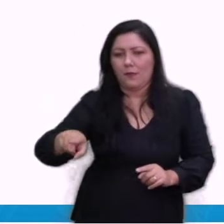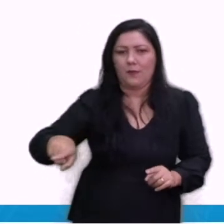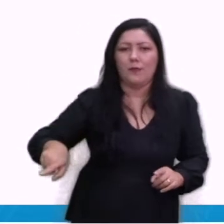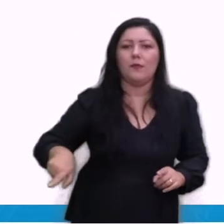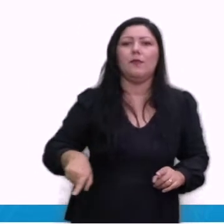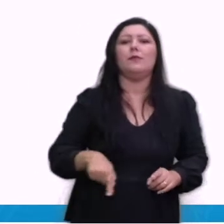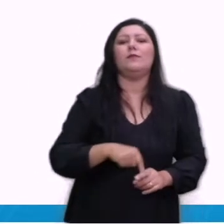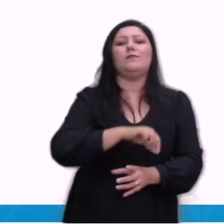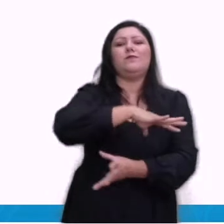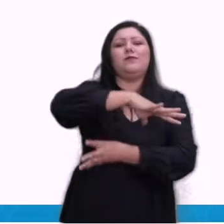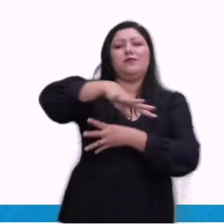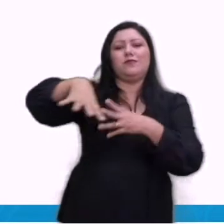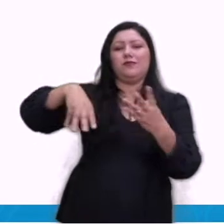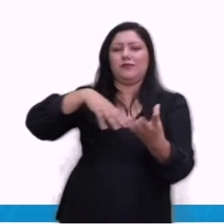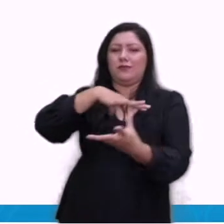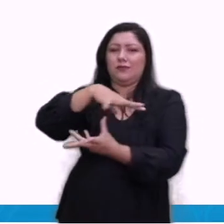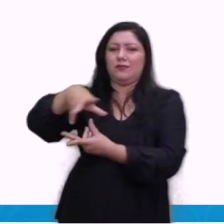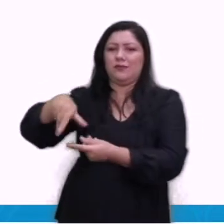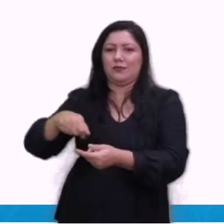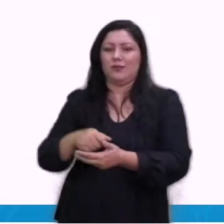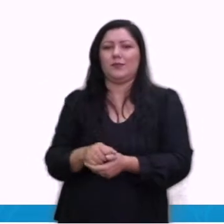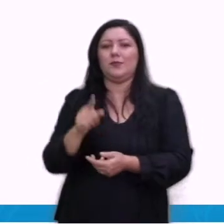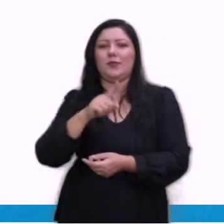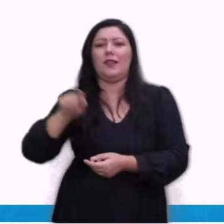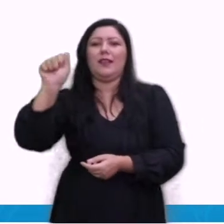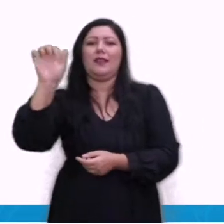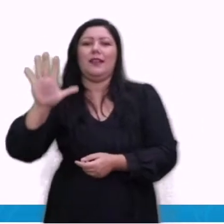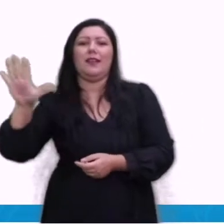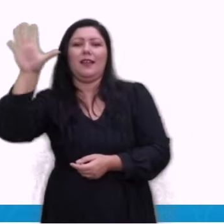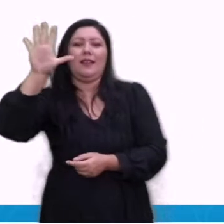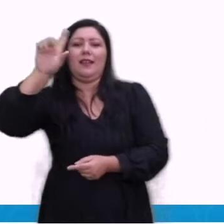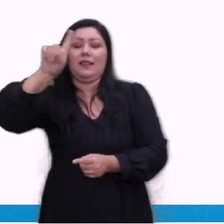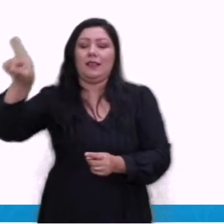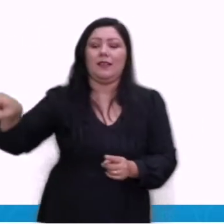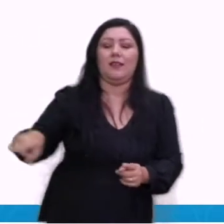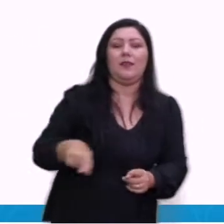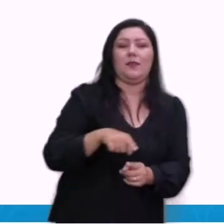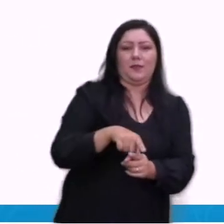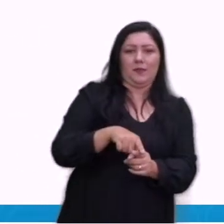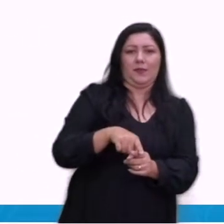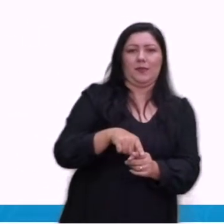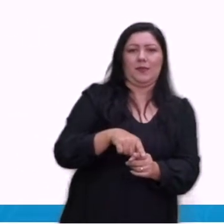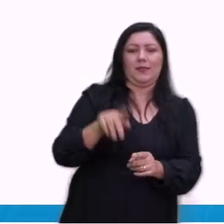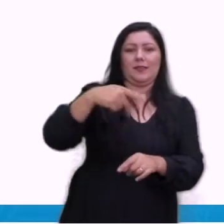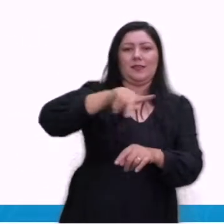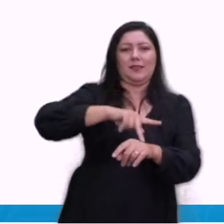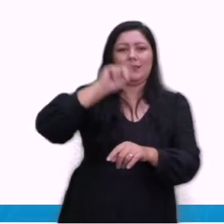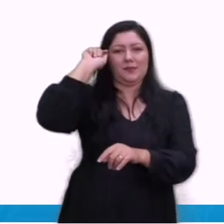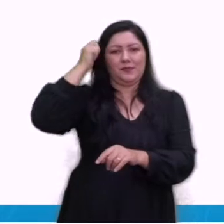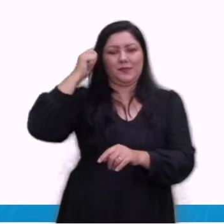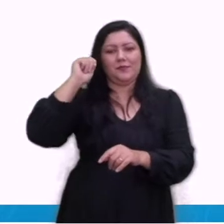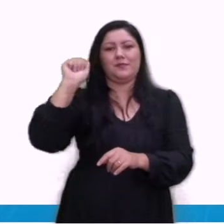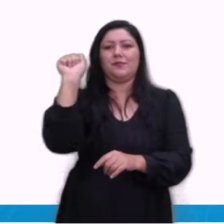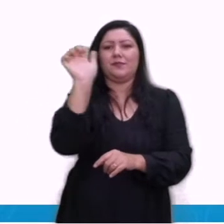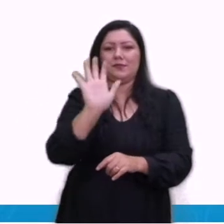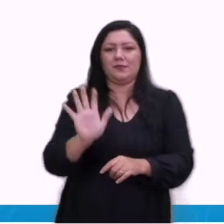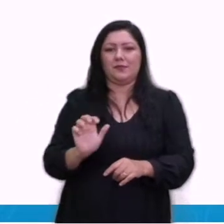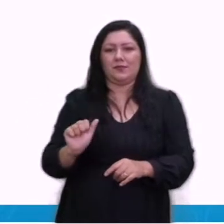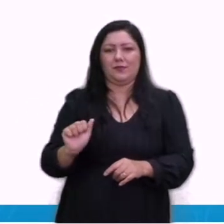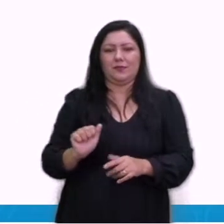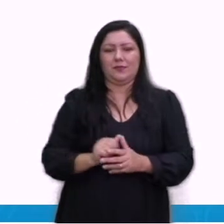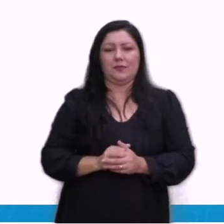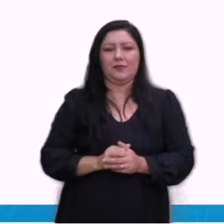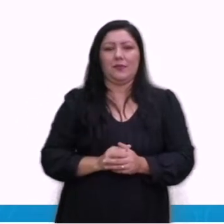chega aqui na Ásia e também na África. Esse canal de Suez, com essa imagem aqui,